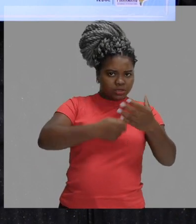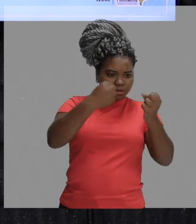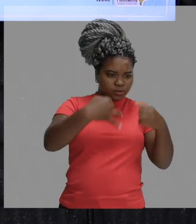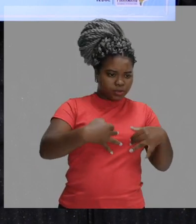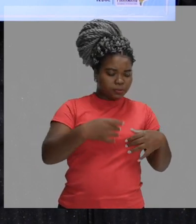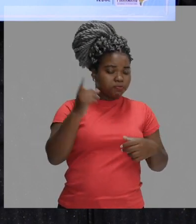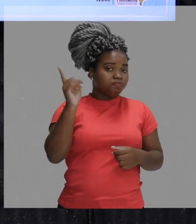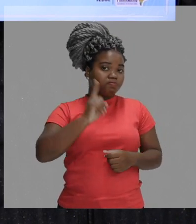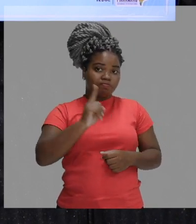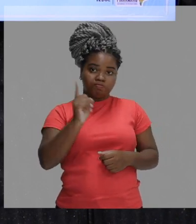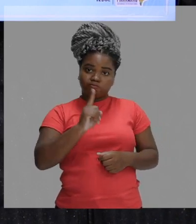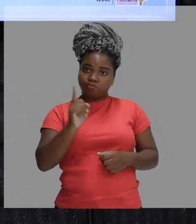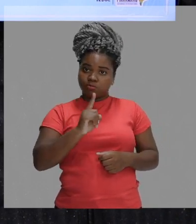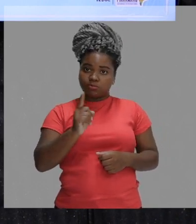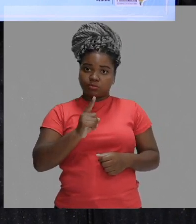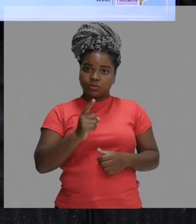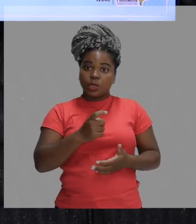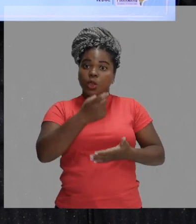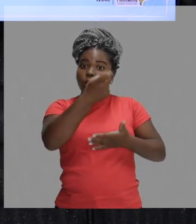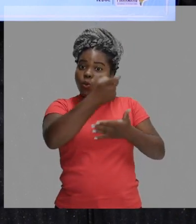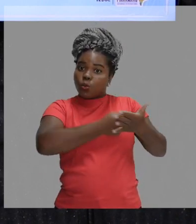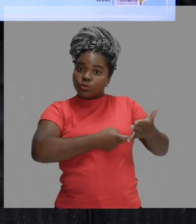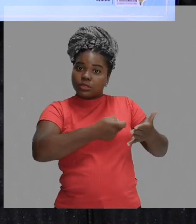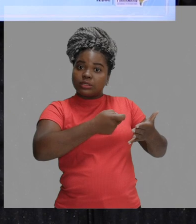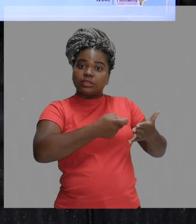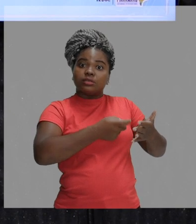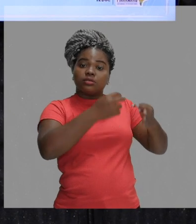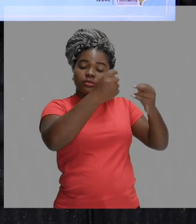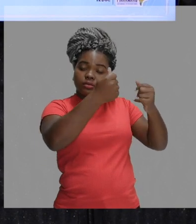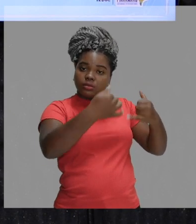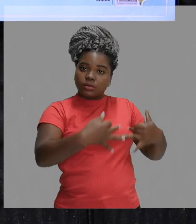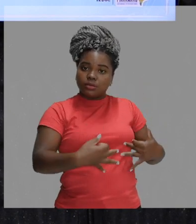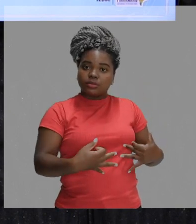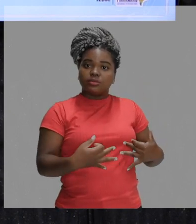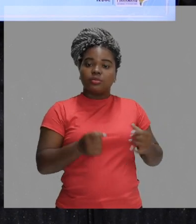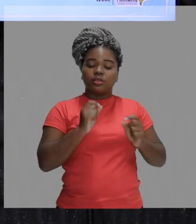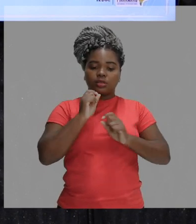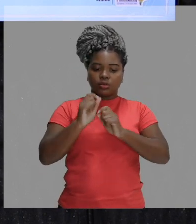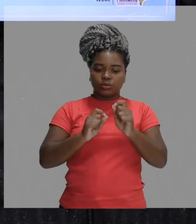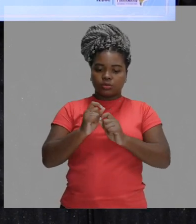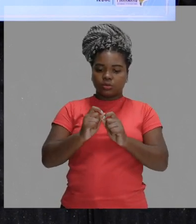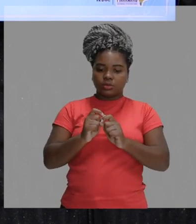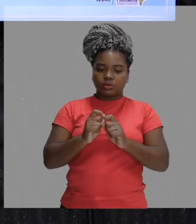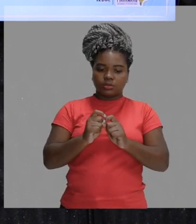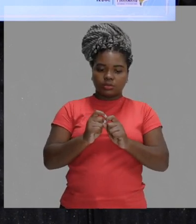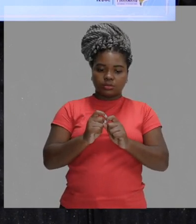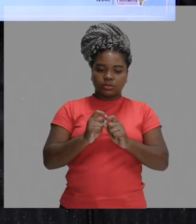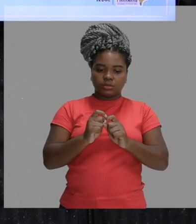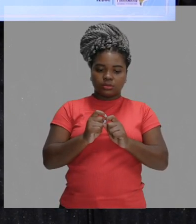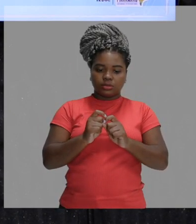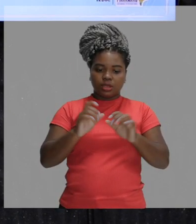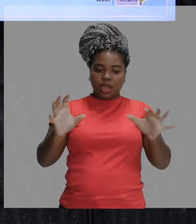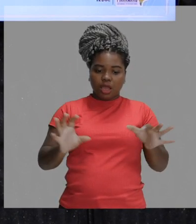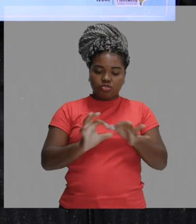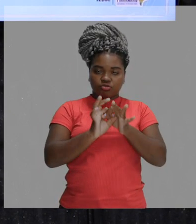sobre isso. O texto fala sobre o cruzamento de raios luminosos.